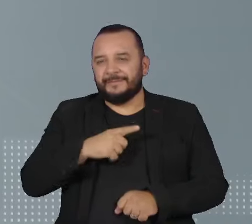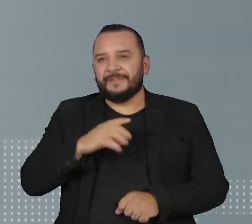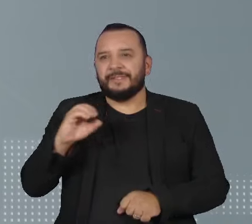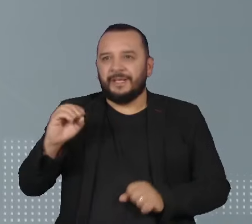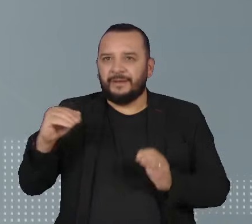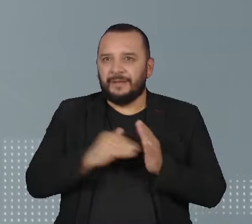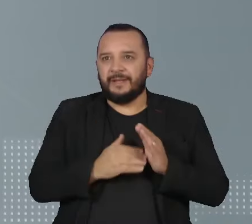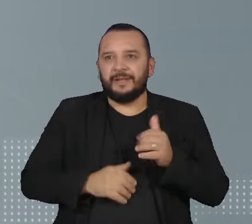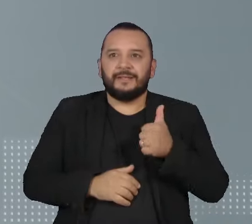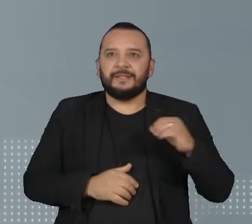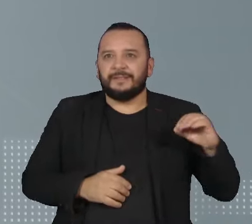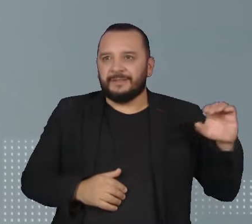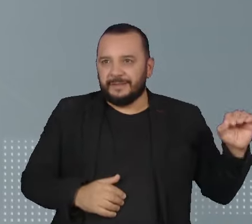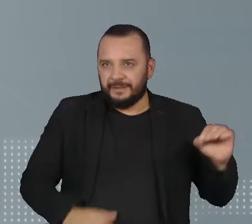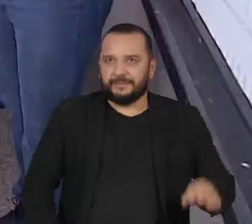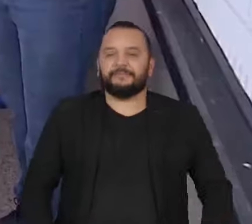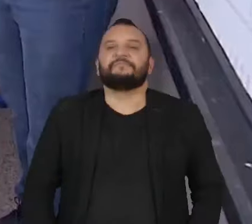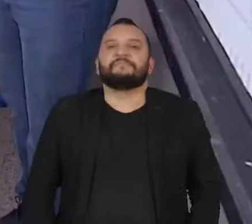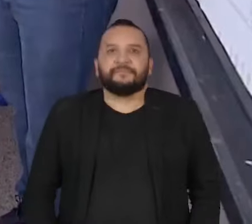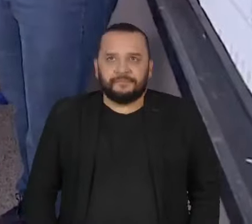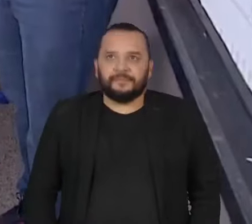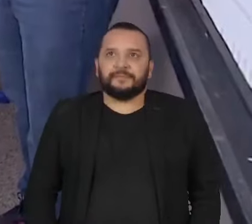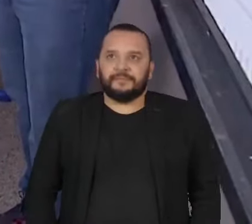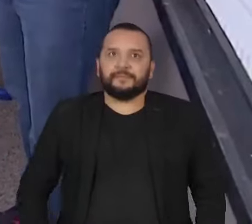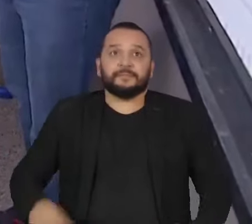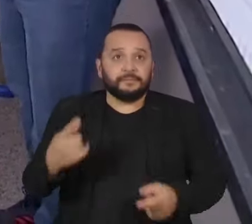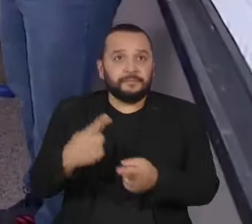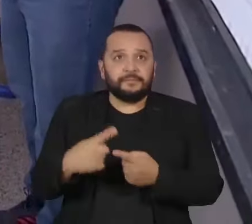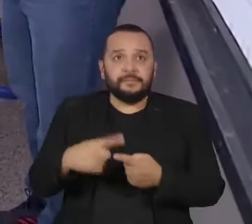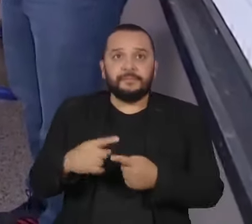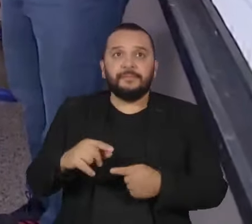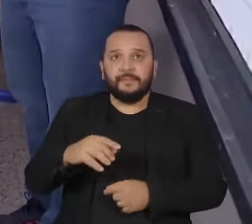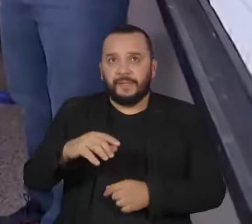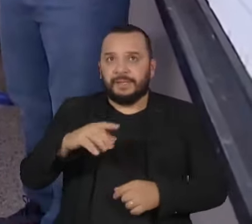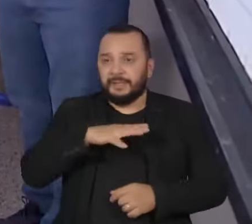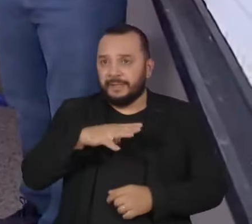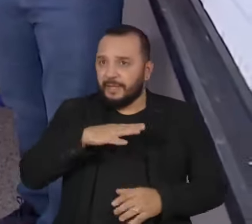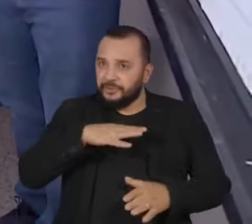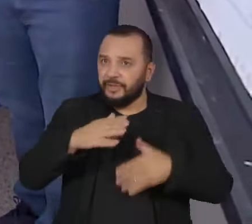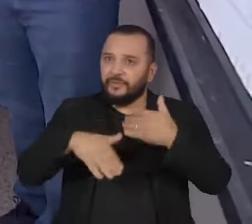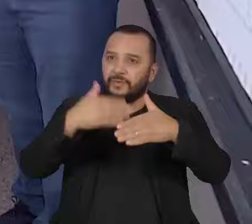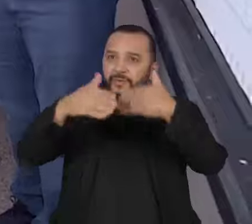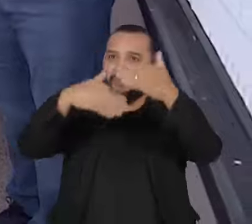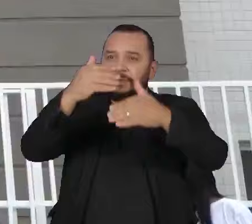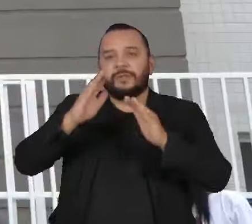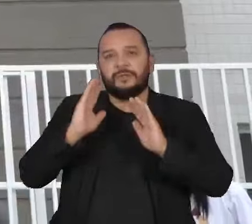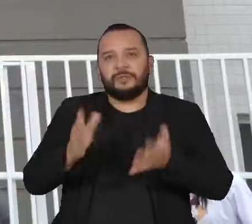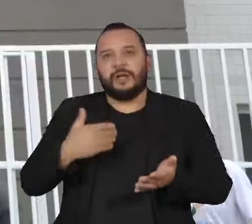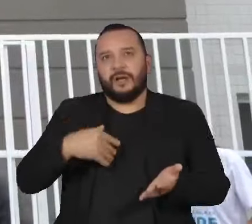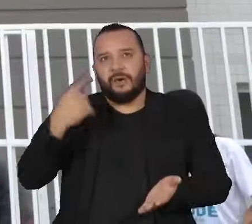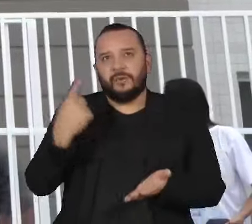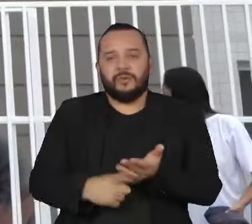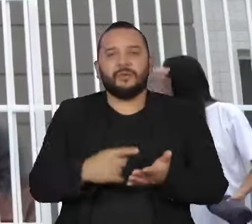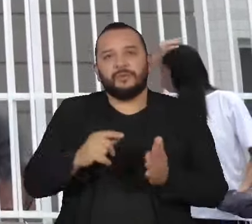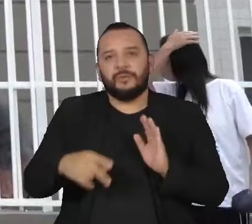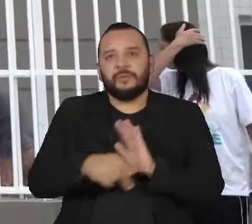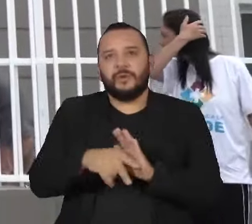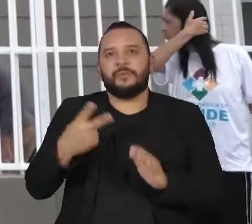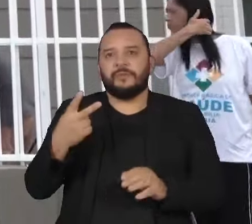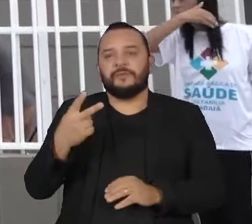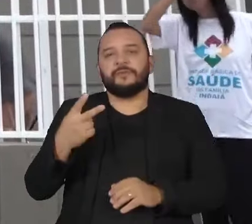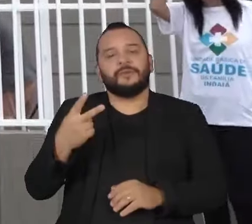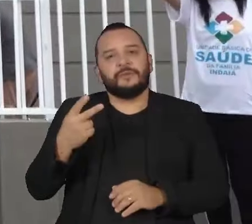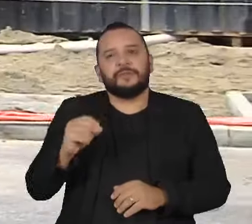de zero a 100. O índice acompanha a evolução das cidades de acordo com a Agenda 2030, compromisso